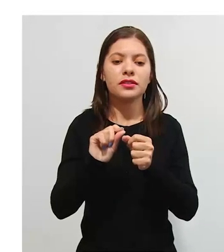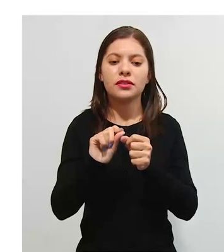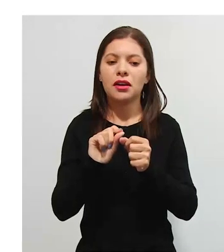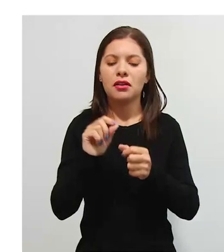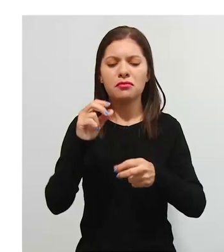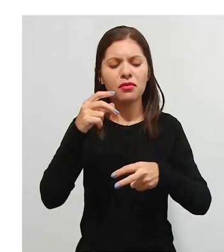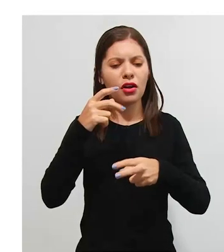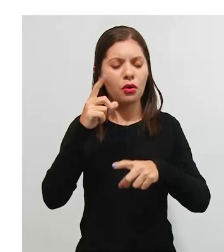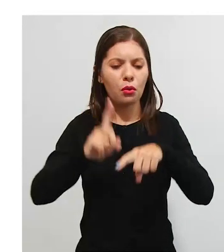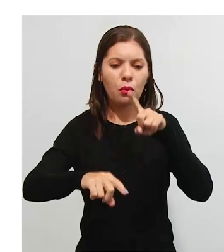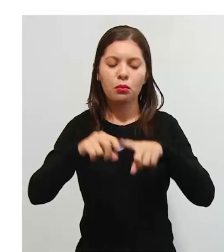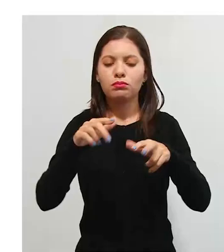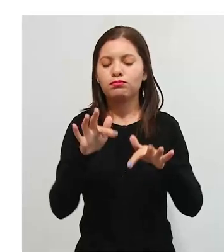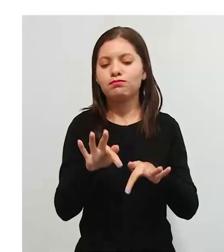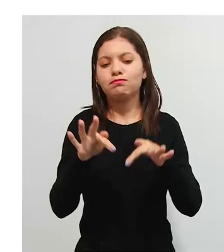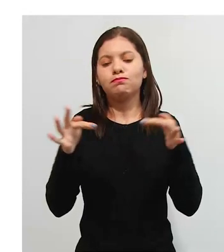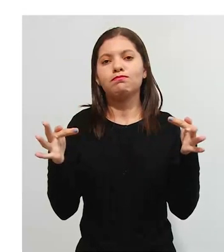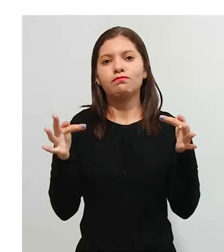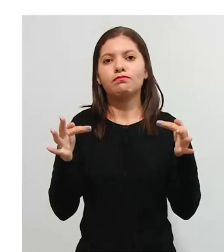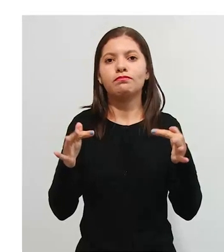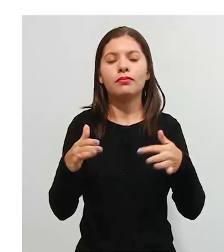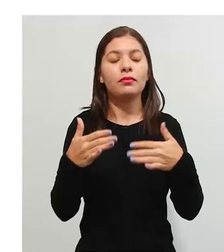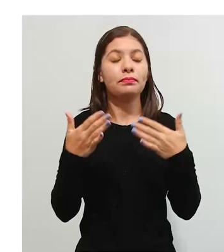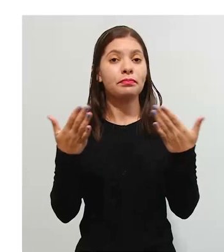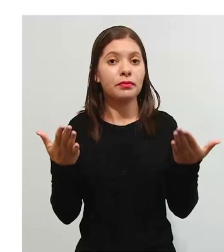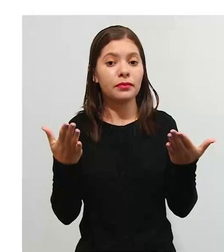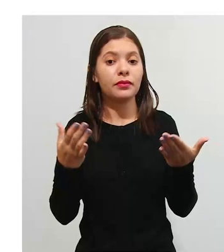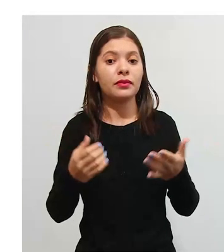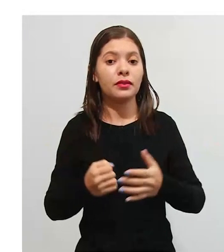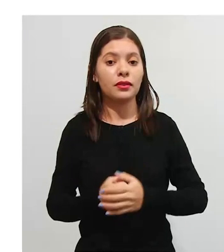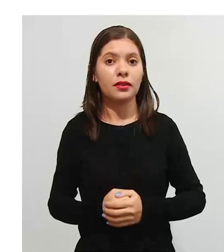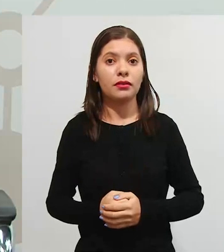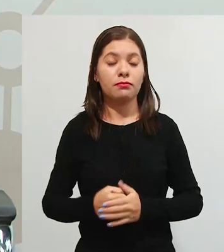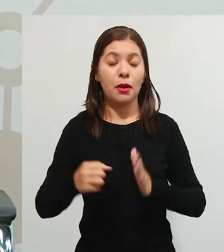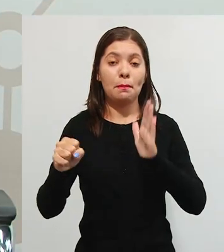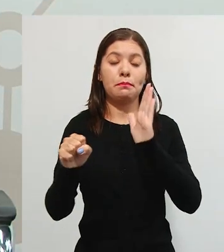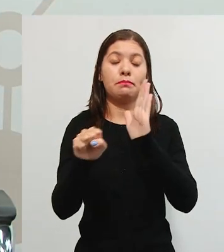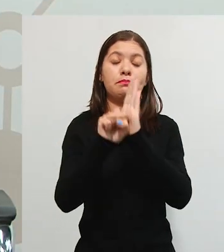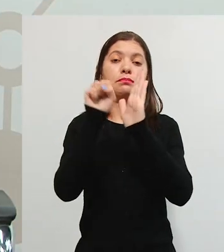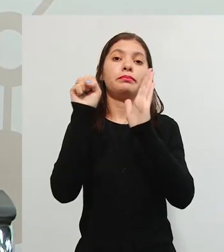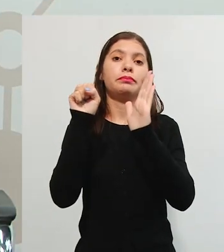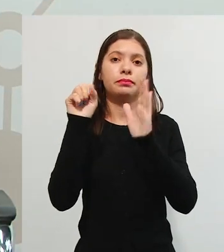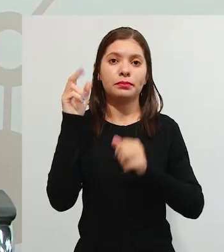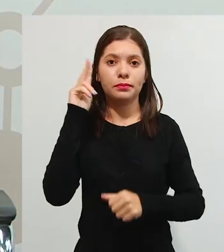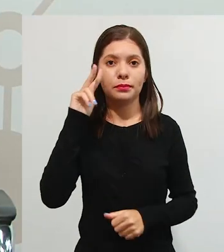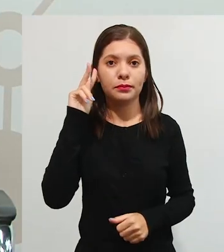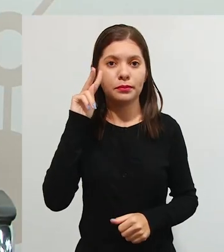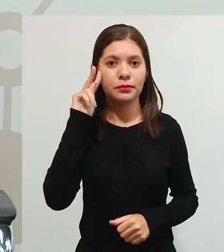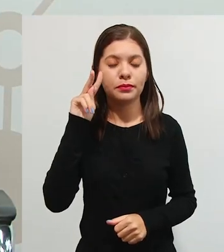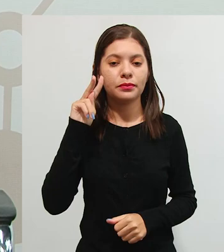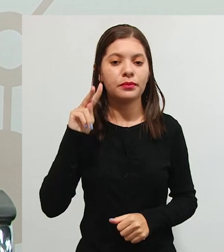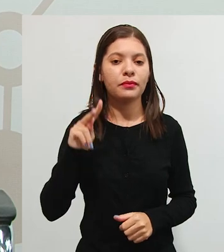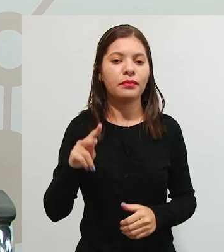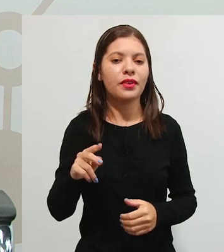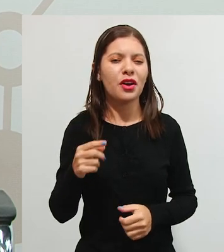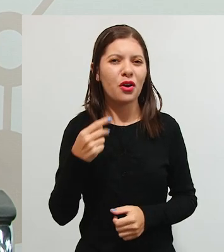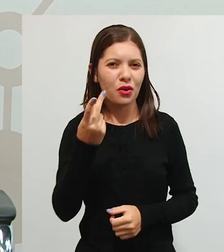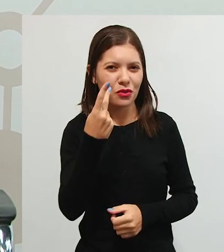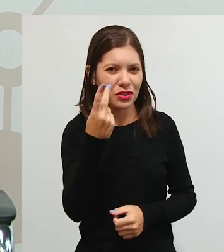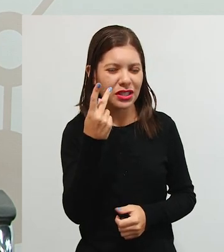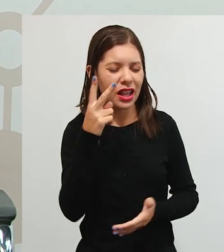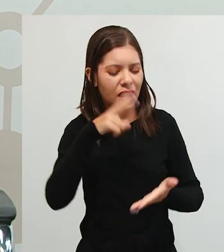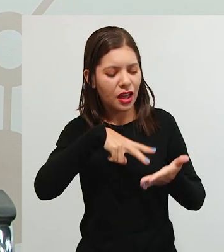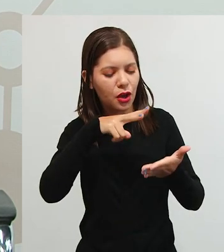a executar ordens simples. Então, muito impactante essa história, né? Será que,